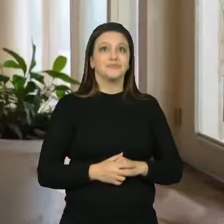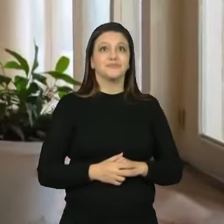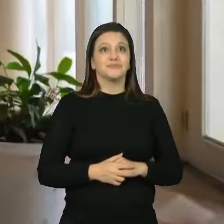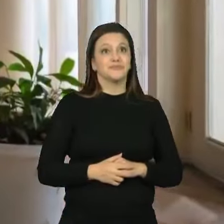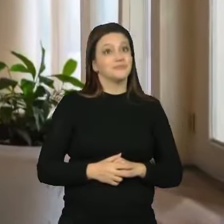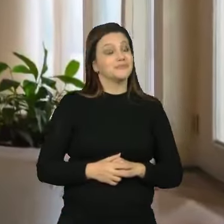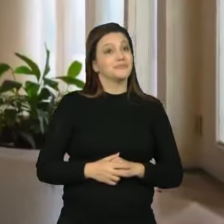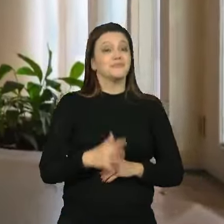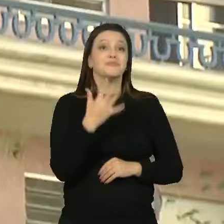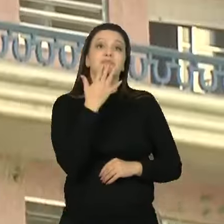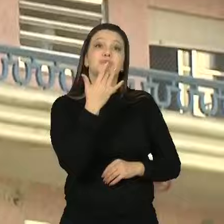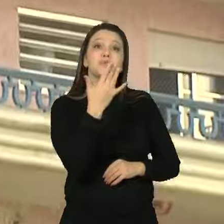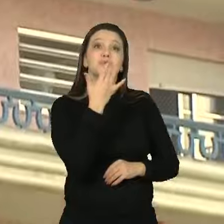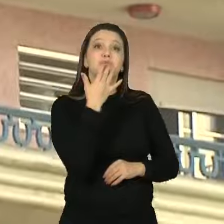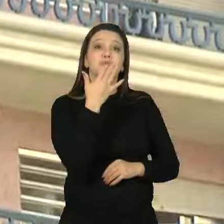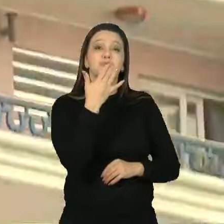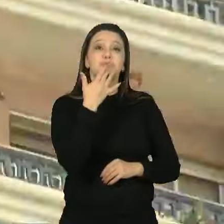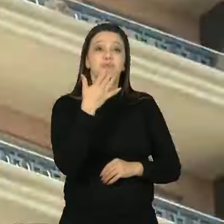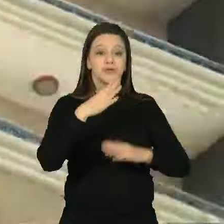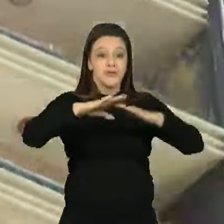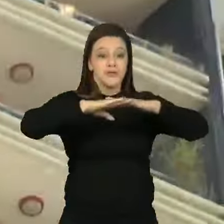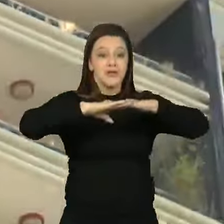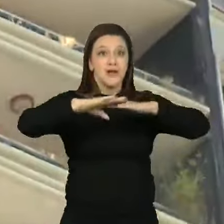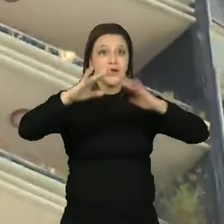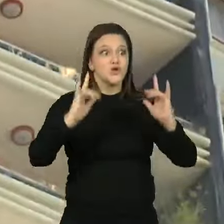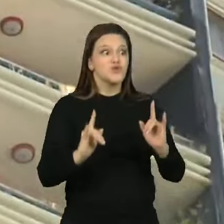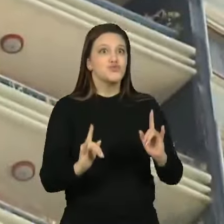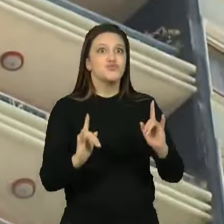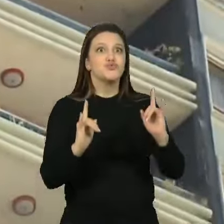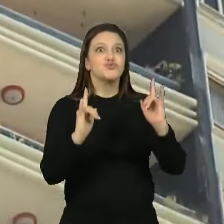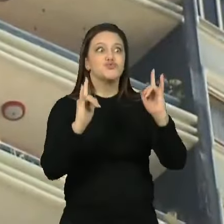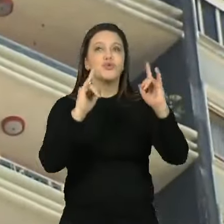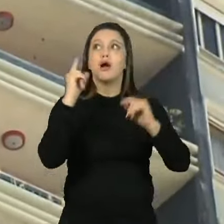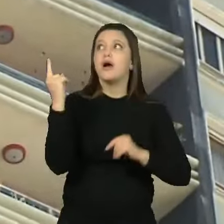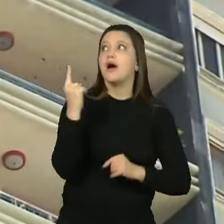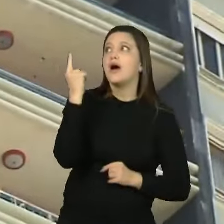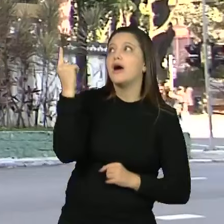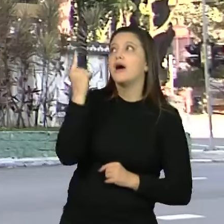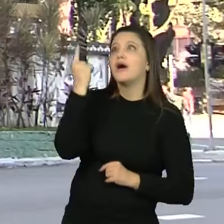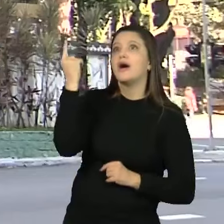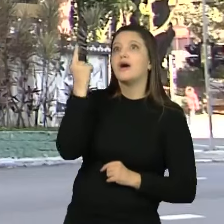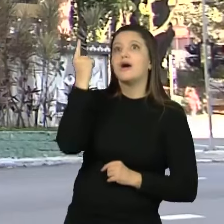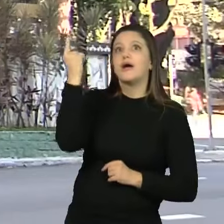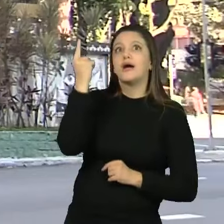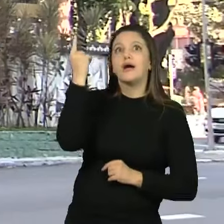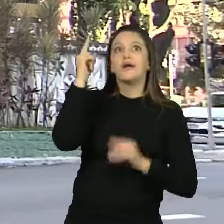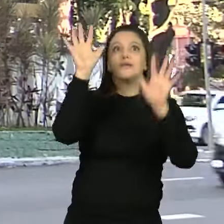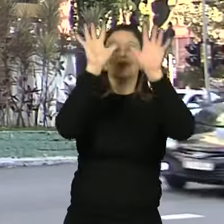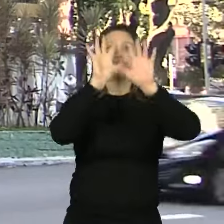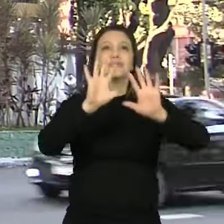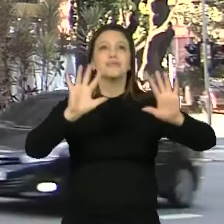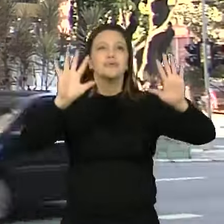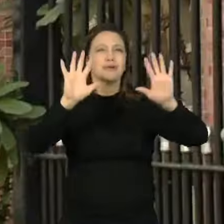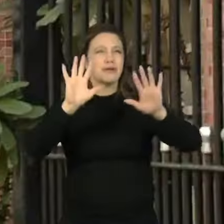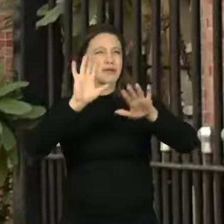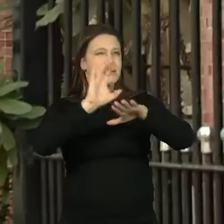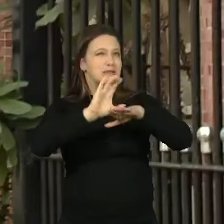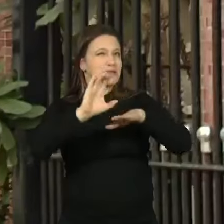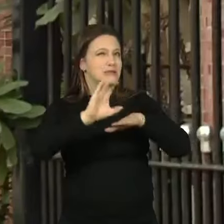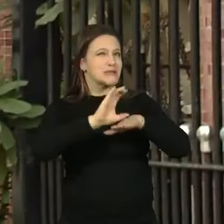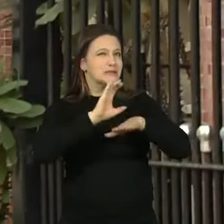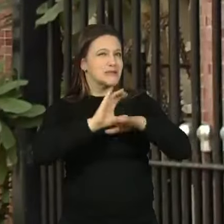São as cores, do terra aos andares mais altos, que se destacam em meio à paisagem da metrópole cinzenta.